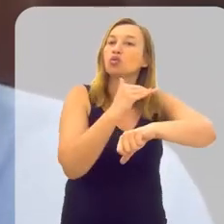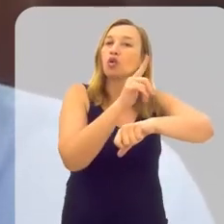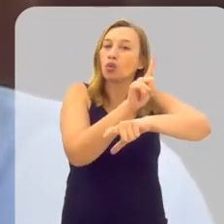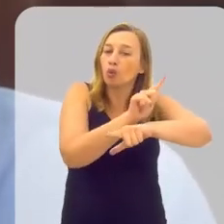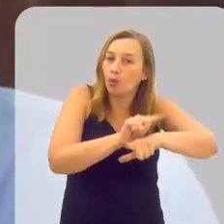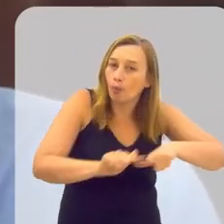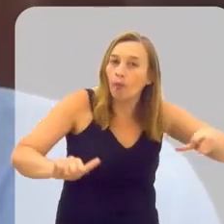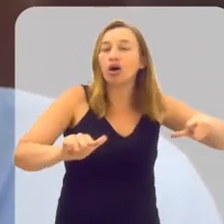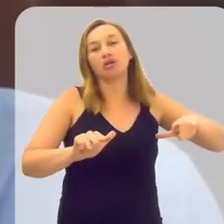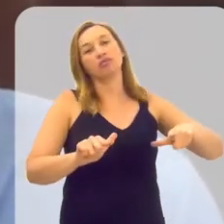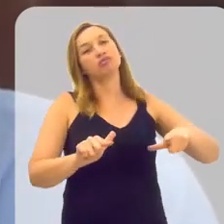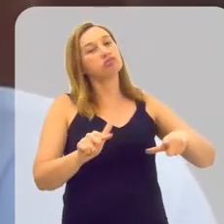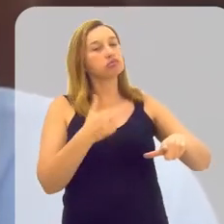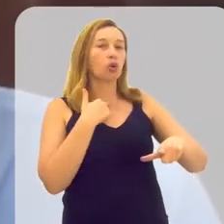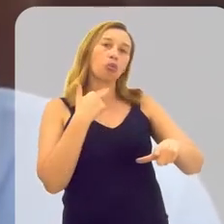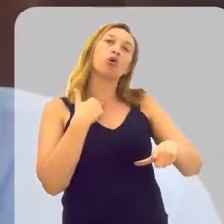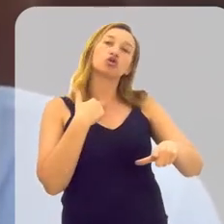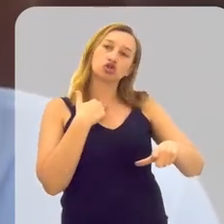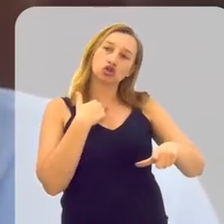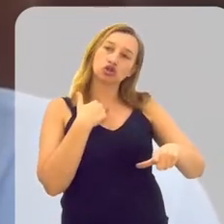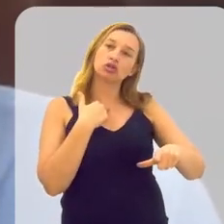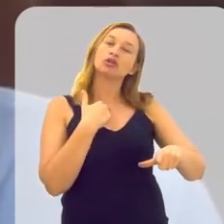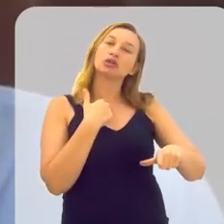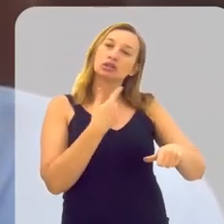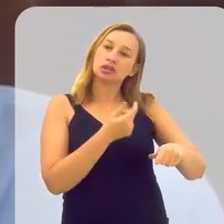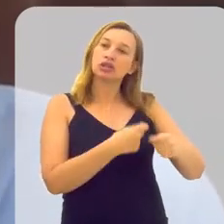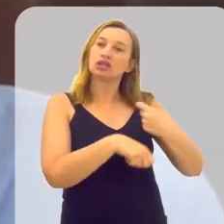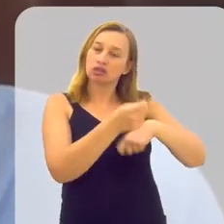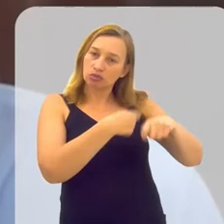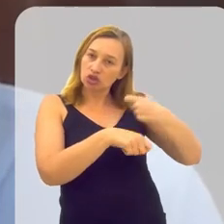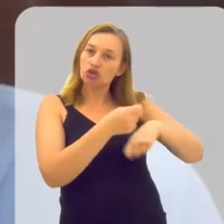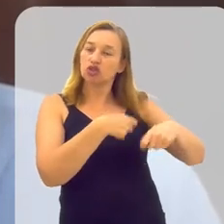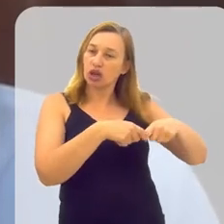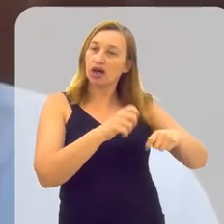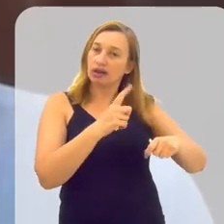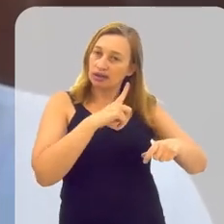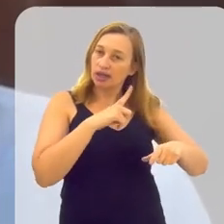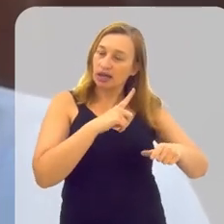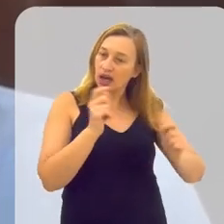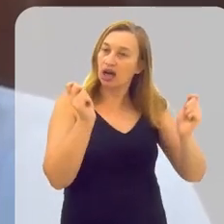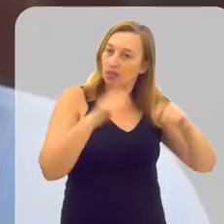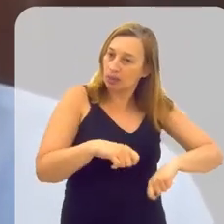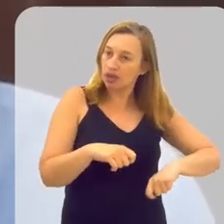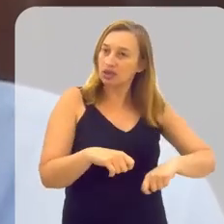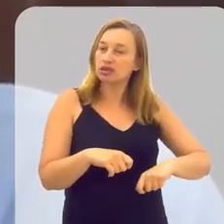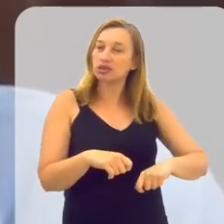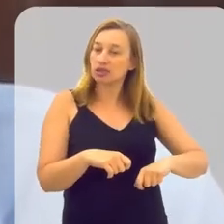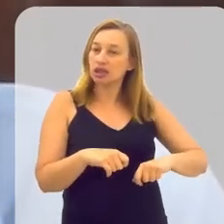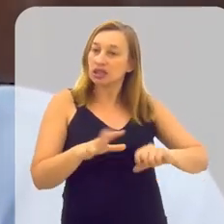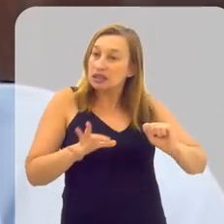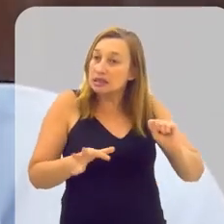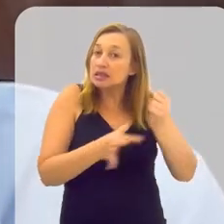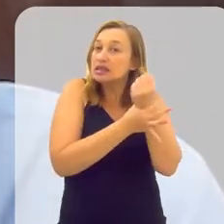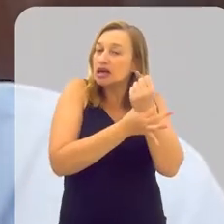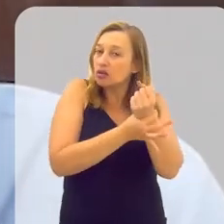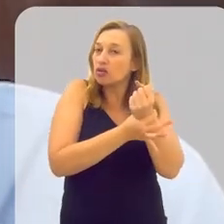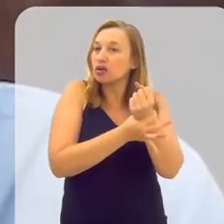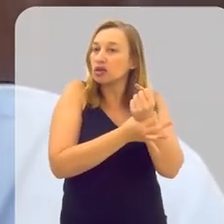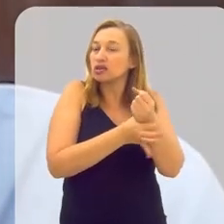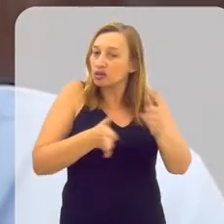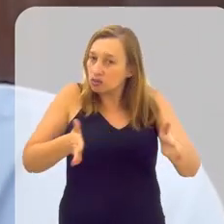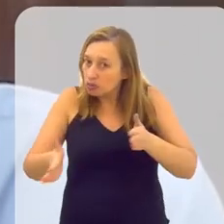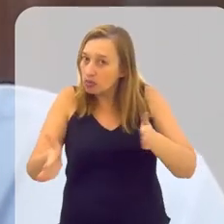A não pode esvaziar ele rapidamente, e ele precisa ter essa capacidade exatamente de fazer, vamos dizer assim, esse colchão